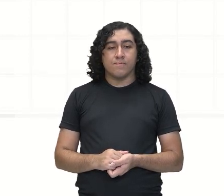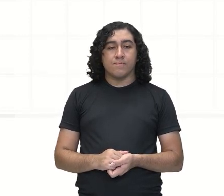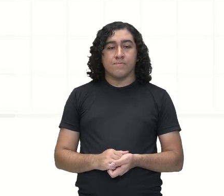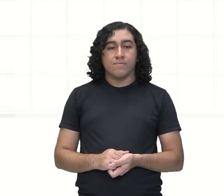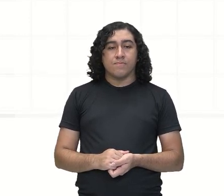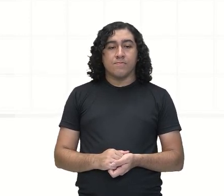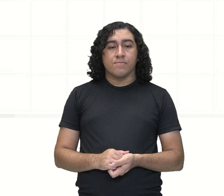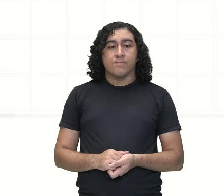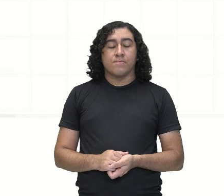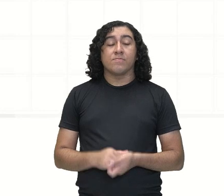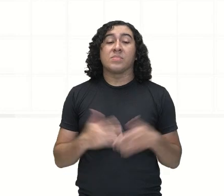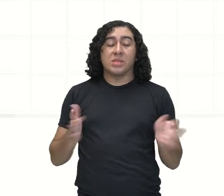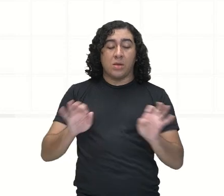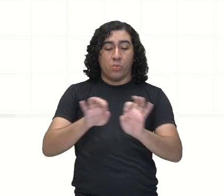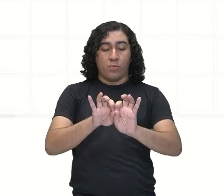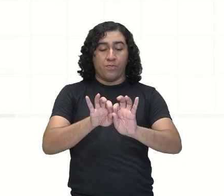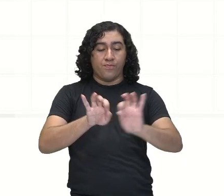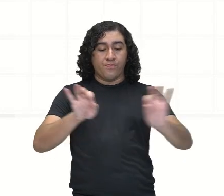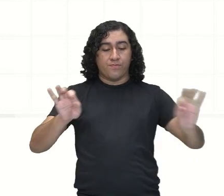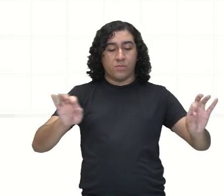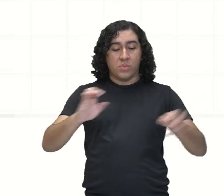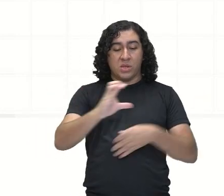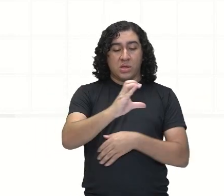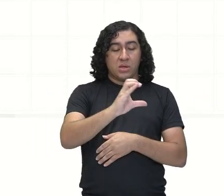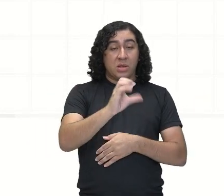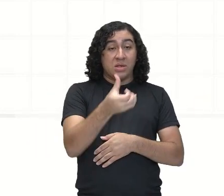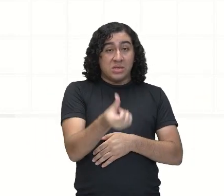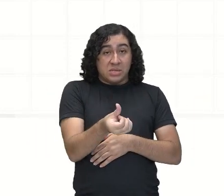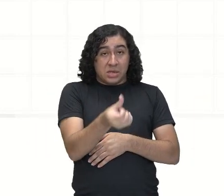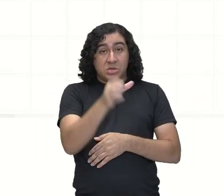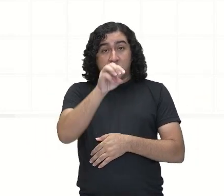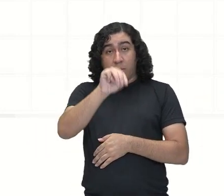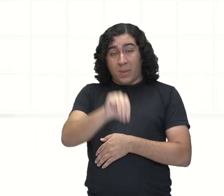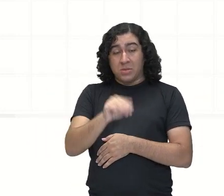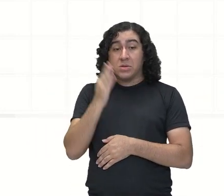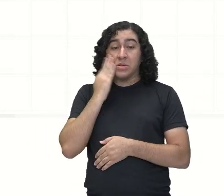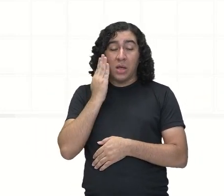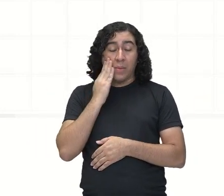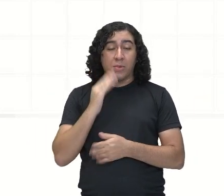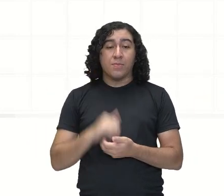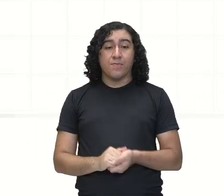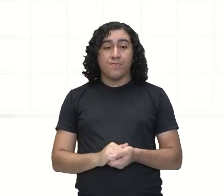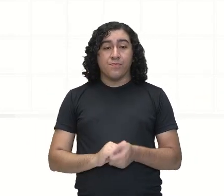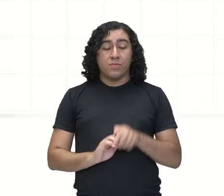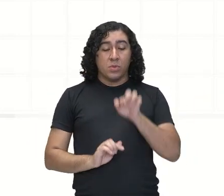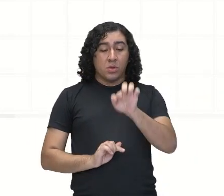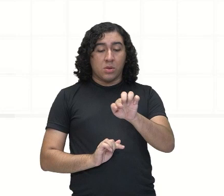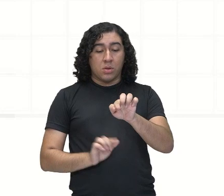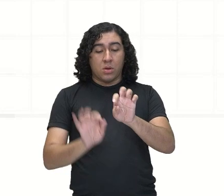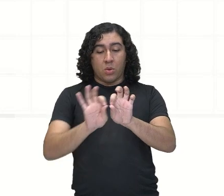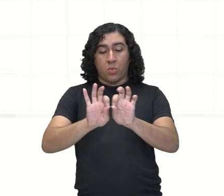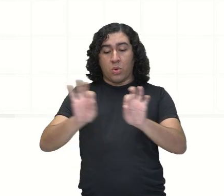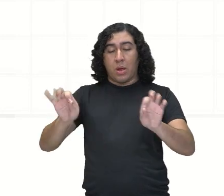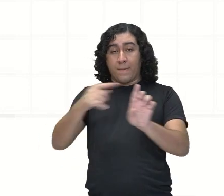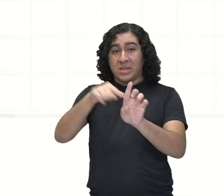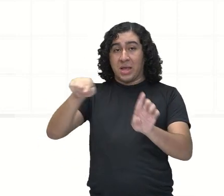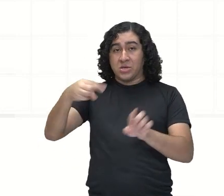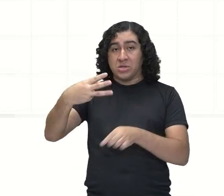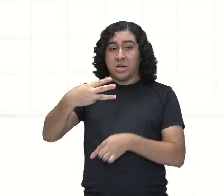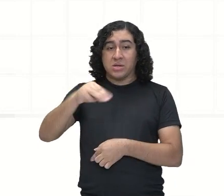tinha 6 metros, né? E o raio, 3 metros, que é a metade.